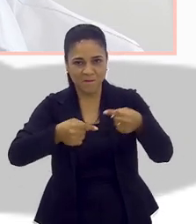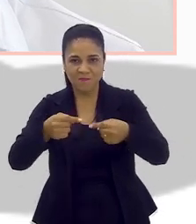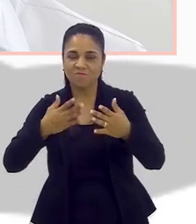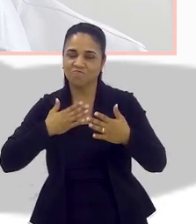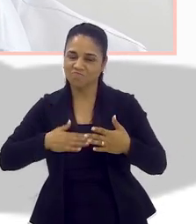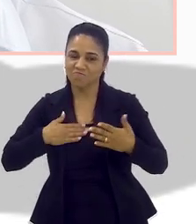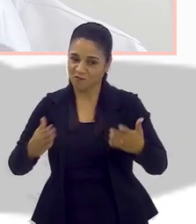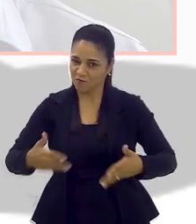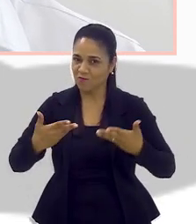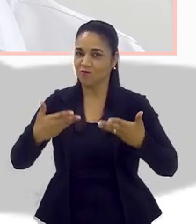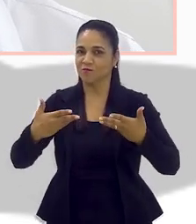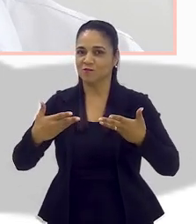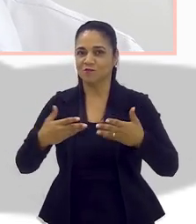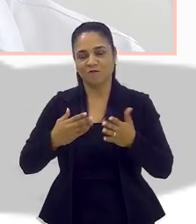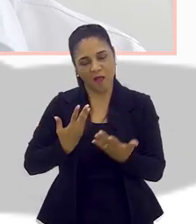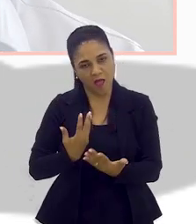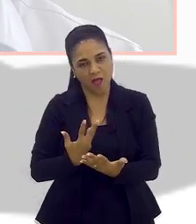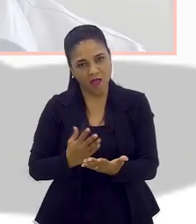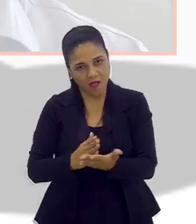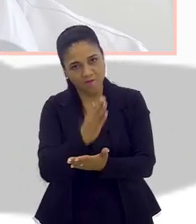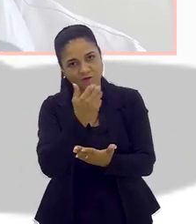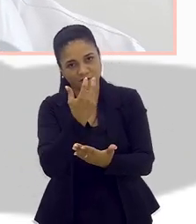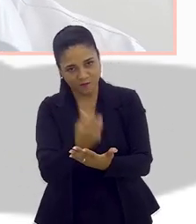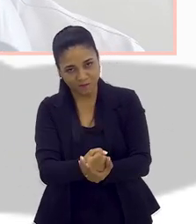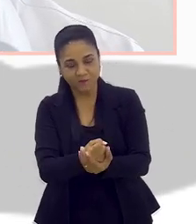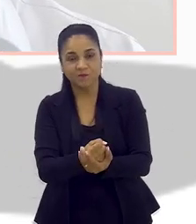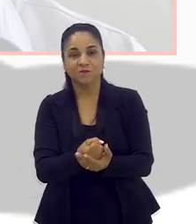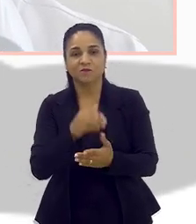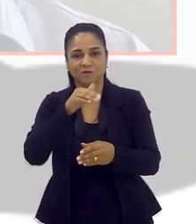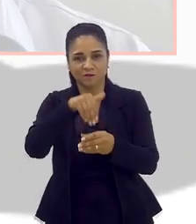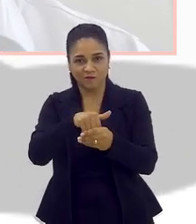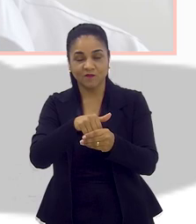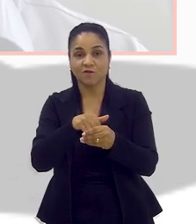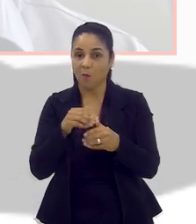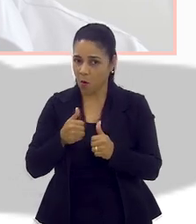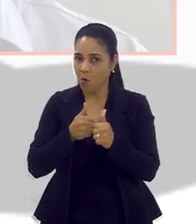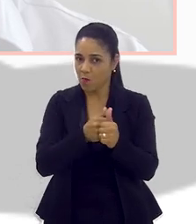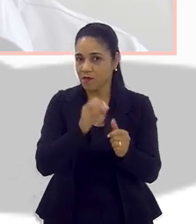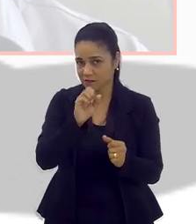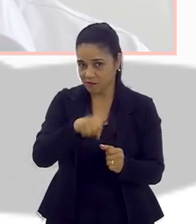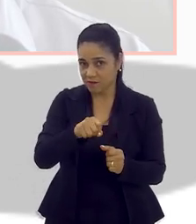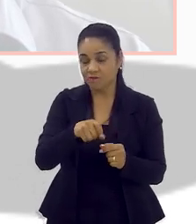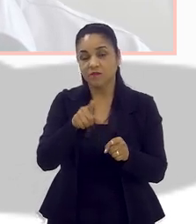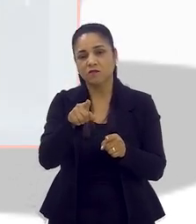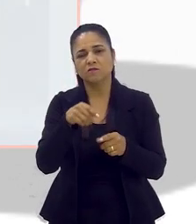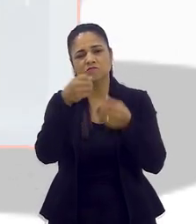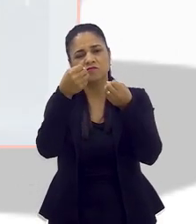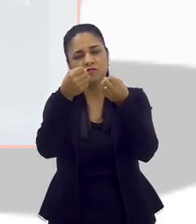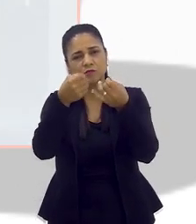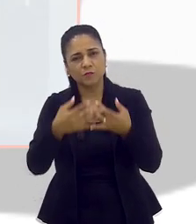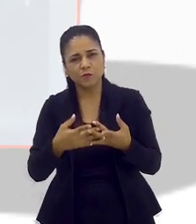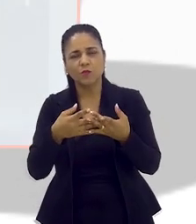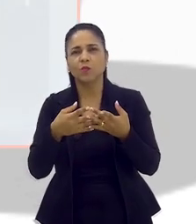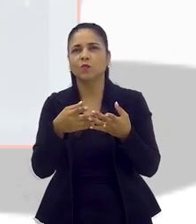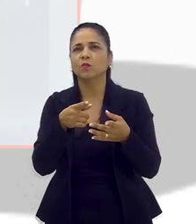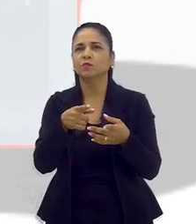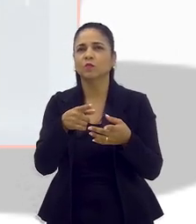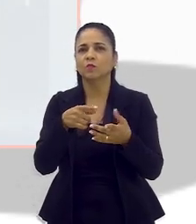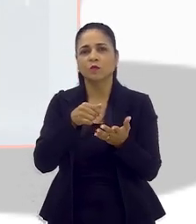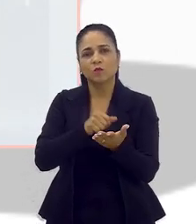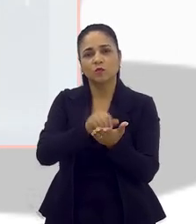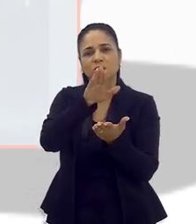tramitar com tranquilidade, e vai ser aprovado. Vamos, vamos acompanhar. Sim, deputado, o senhor falou da questão do desemprego, da